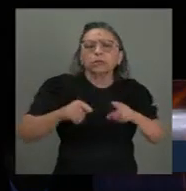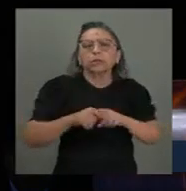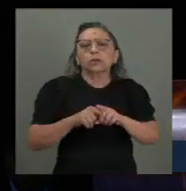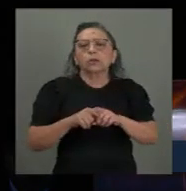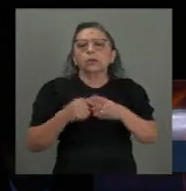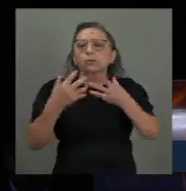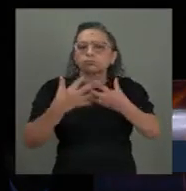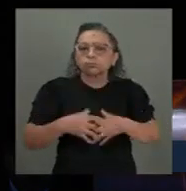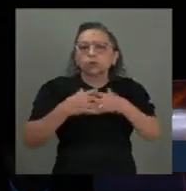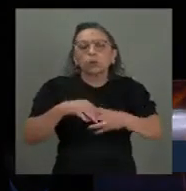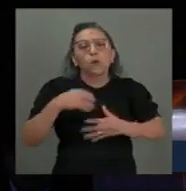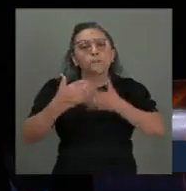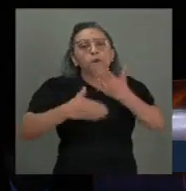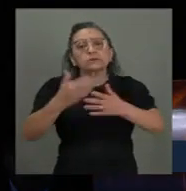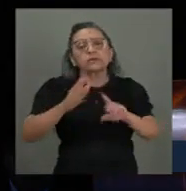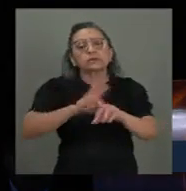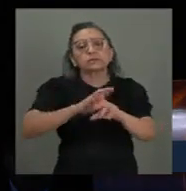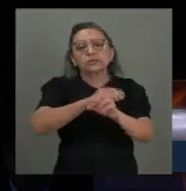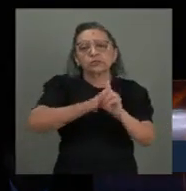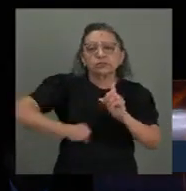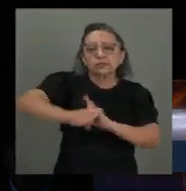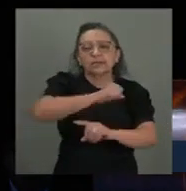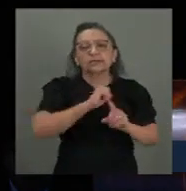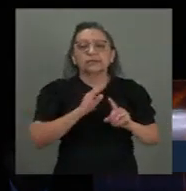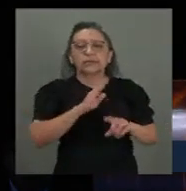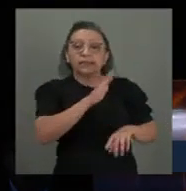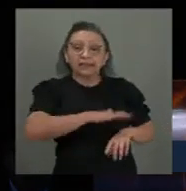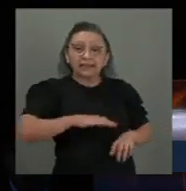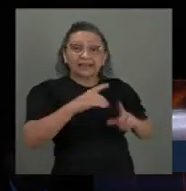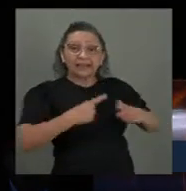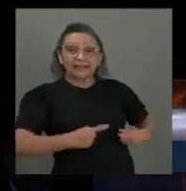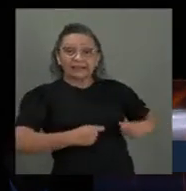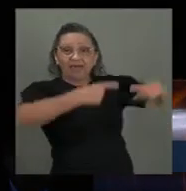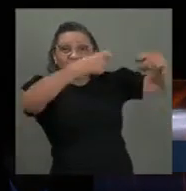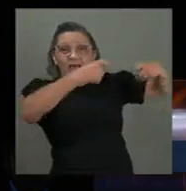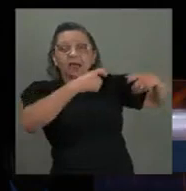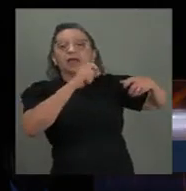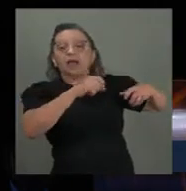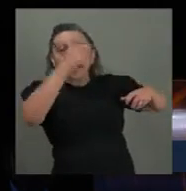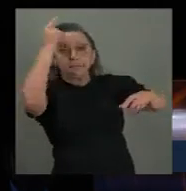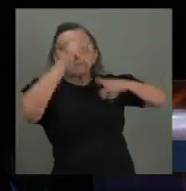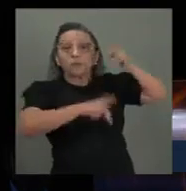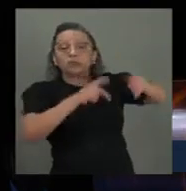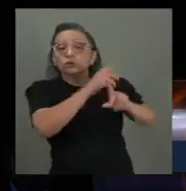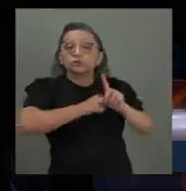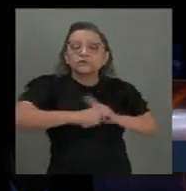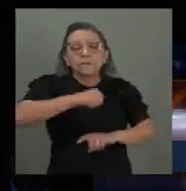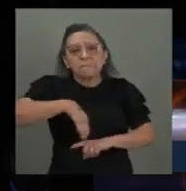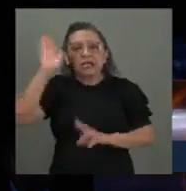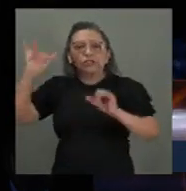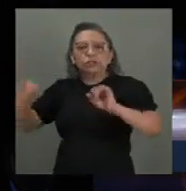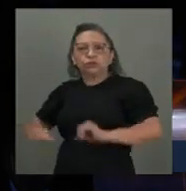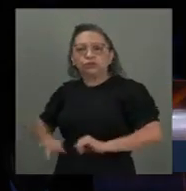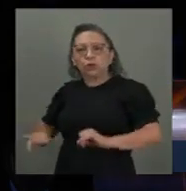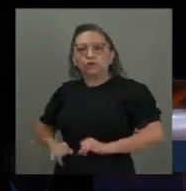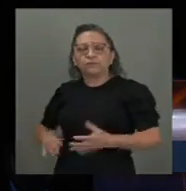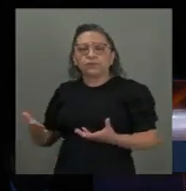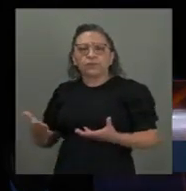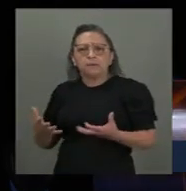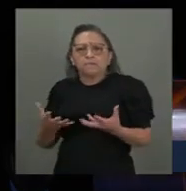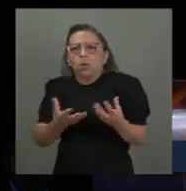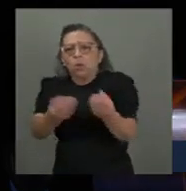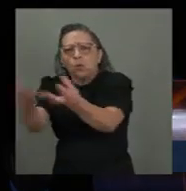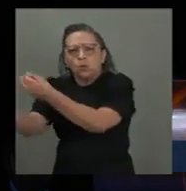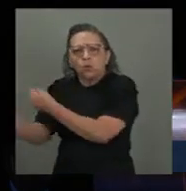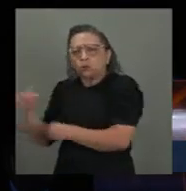civilizatório. Nas guerras, é a população civil que mais sofre. Morrem também milhares